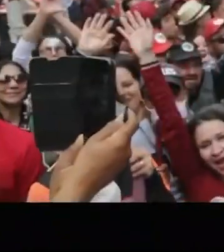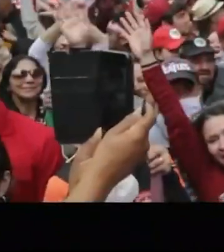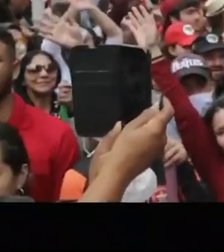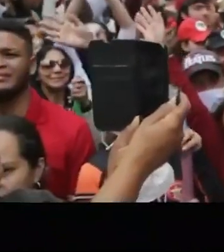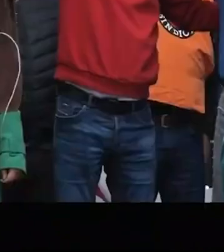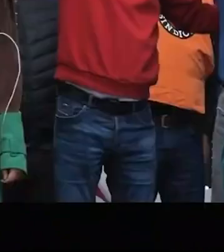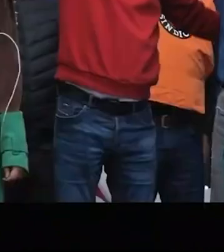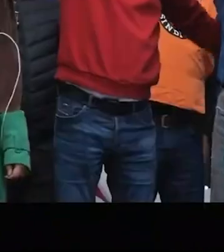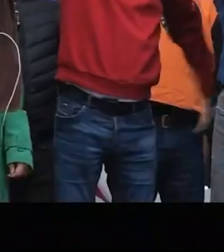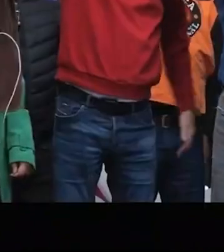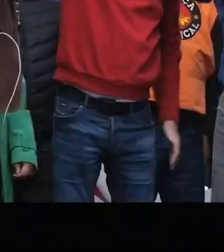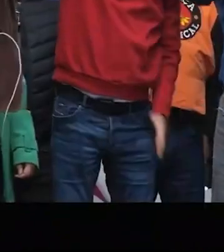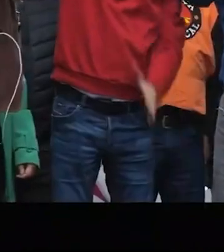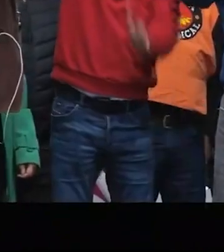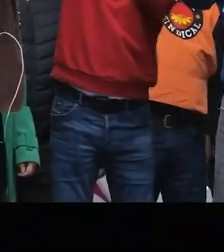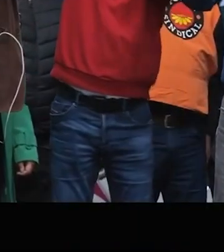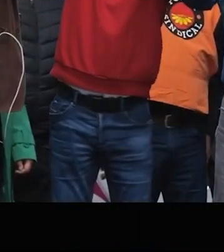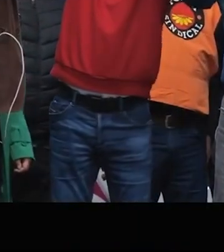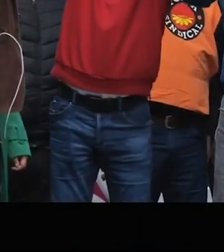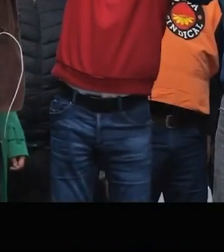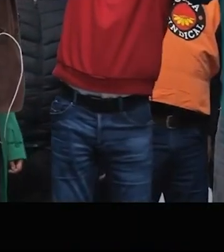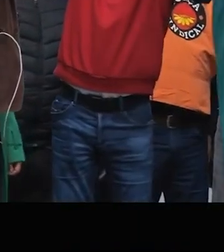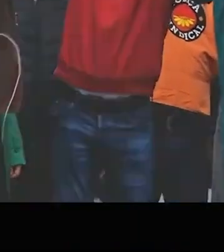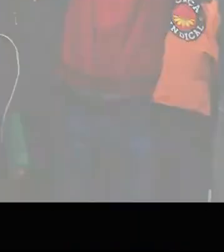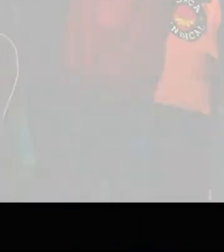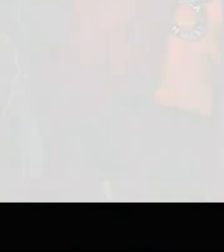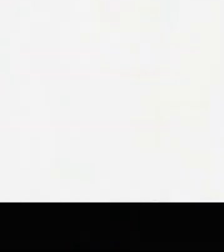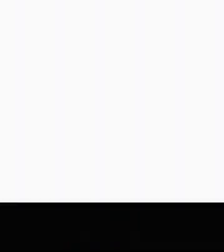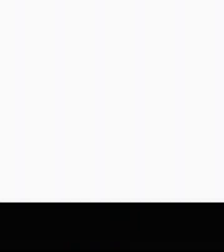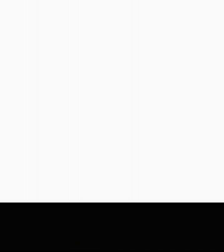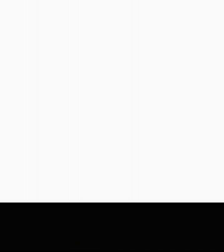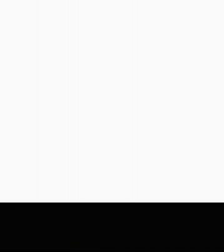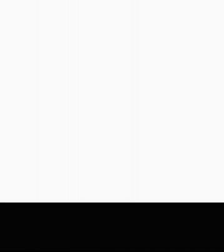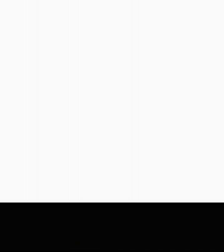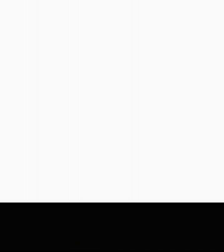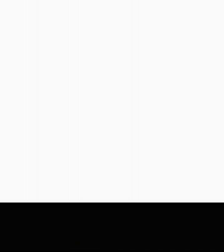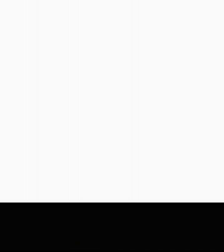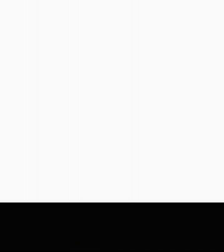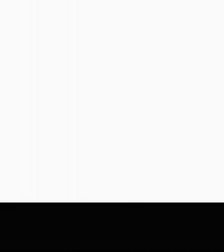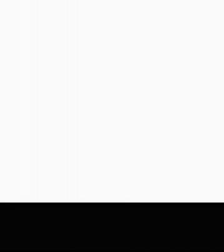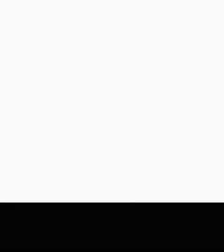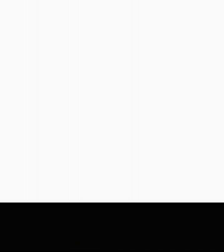Vão a bem do Paraná! Boa noite!